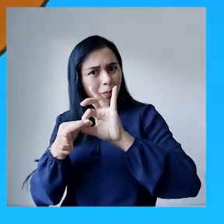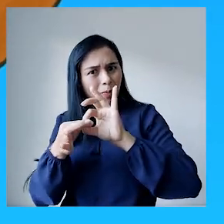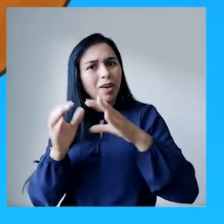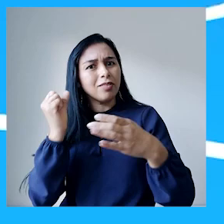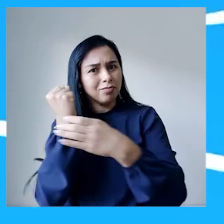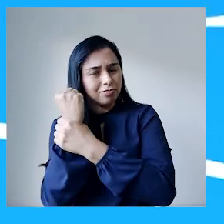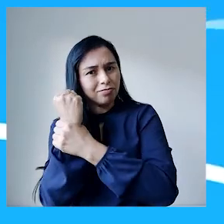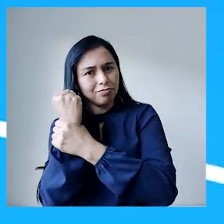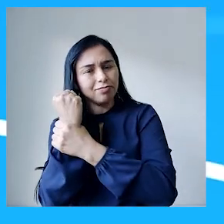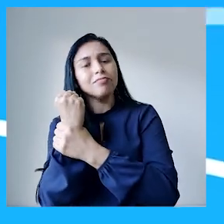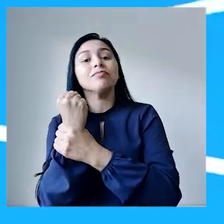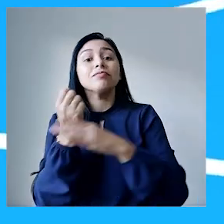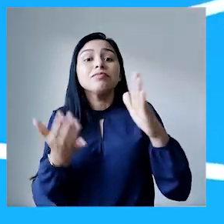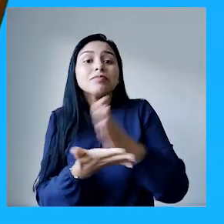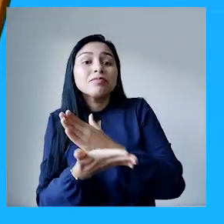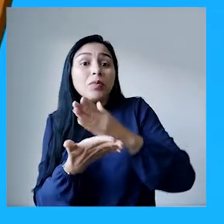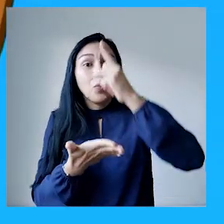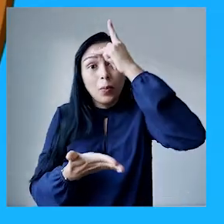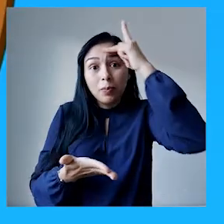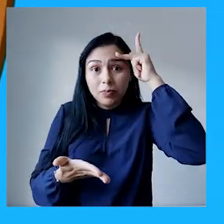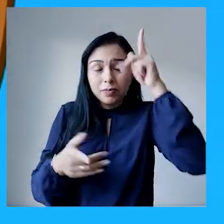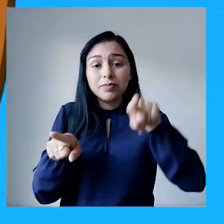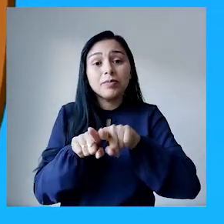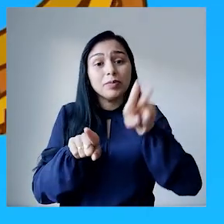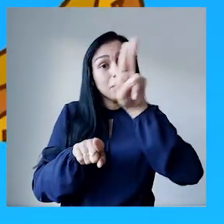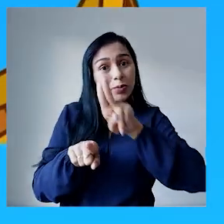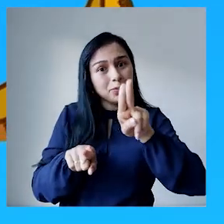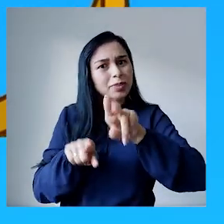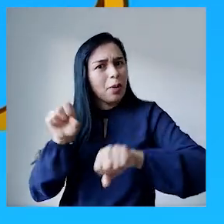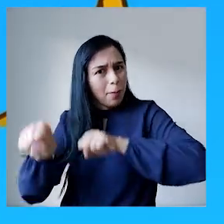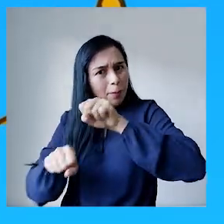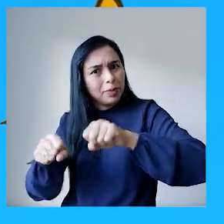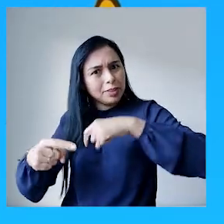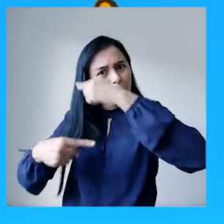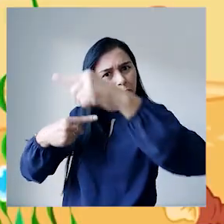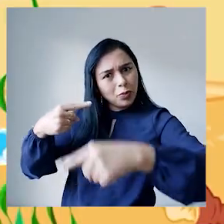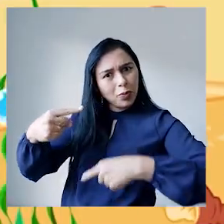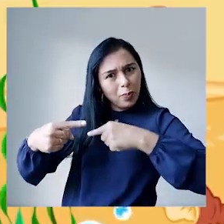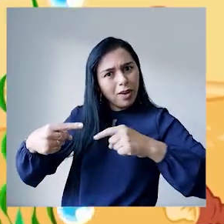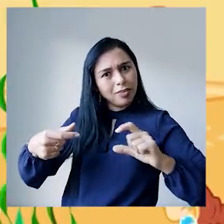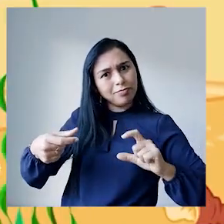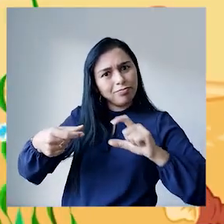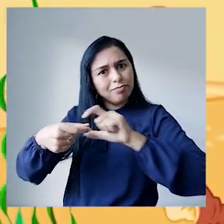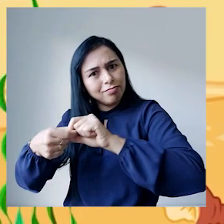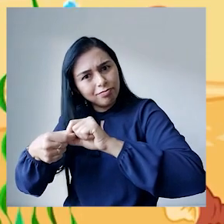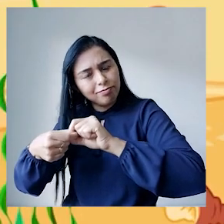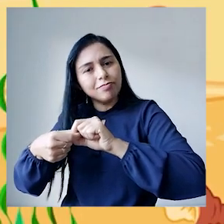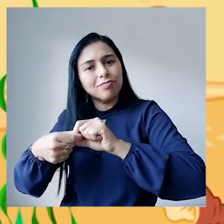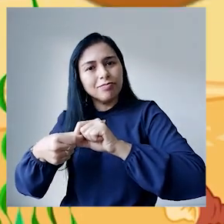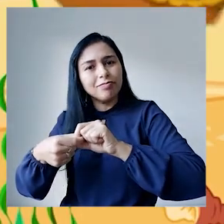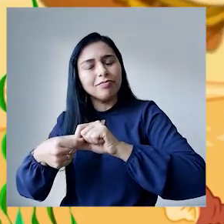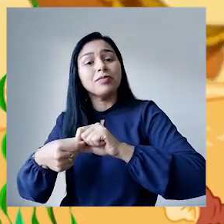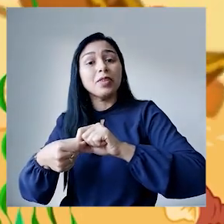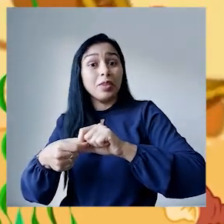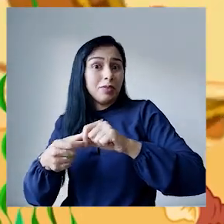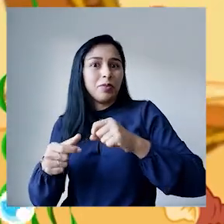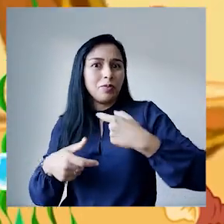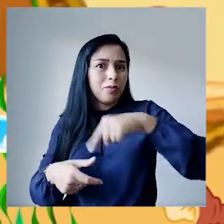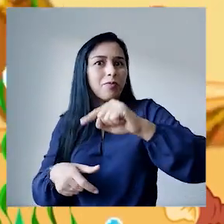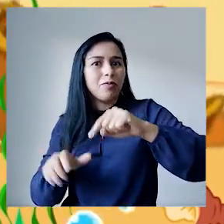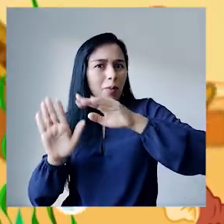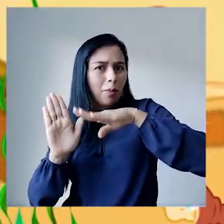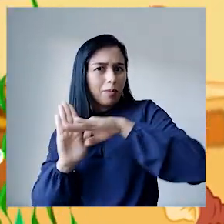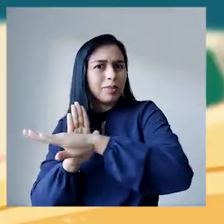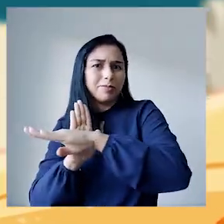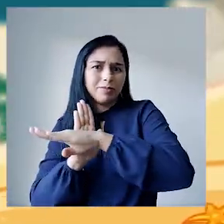mais seguro. Algumas pessoas utilizam para trancar a bicicleta, quando vão à beira rio ou a algum outro